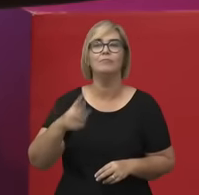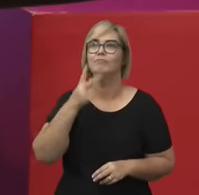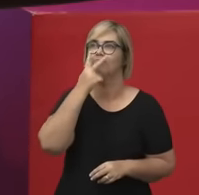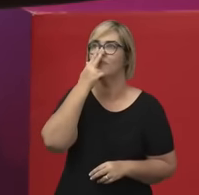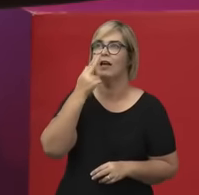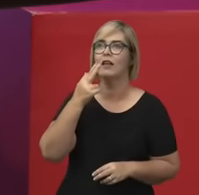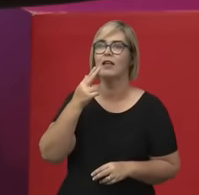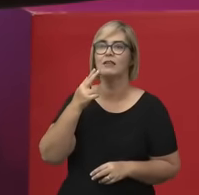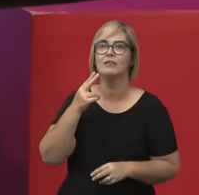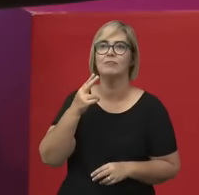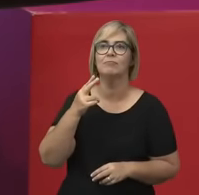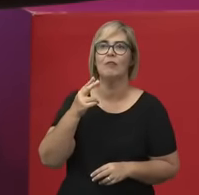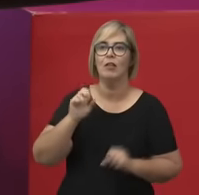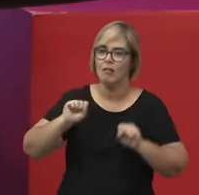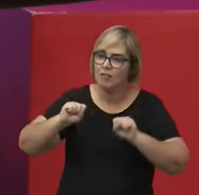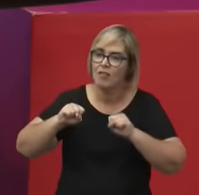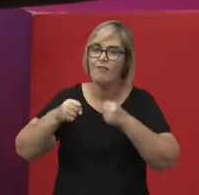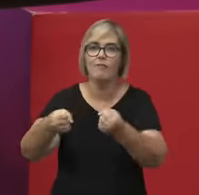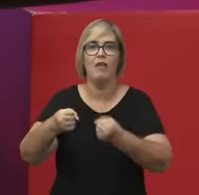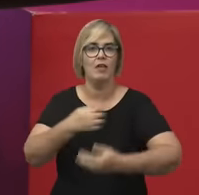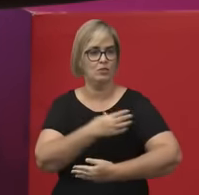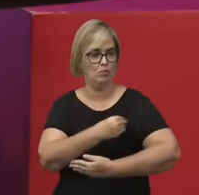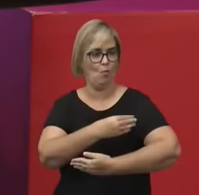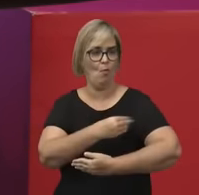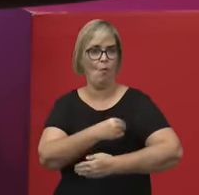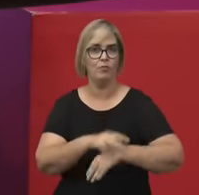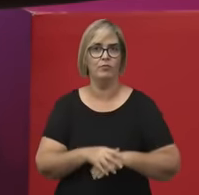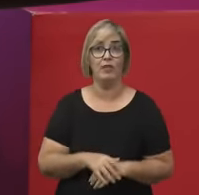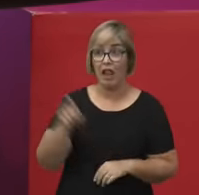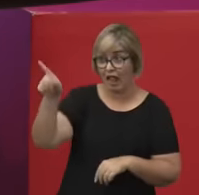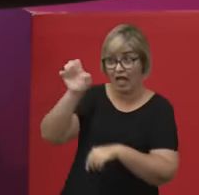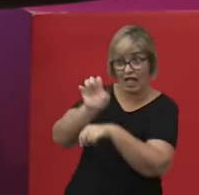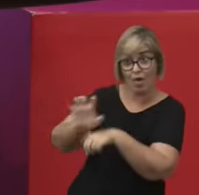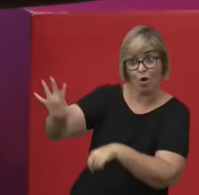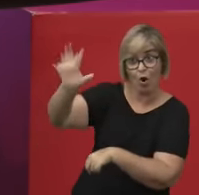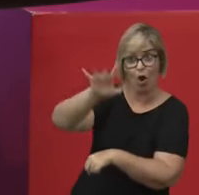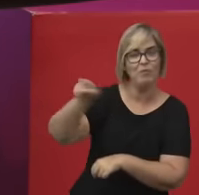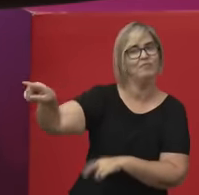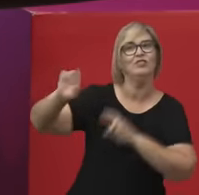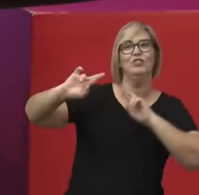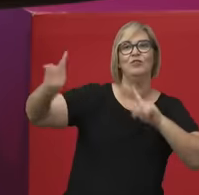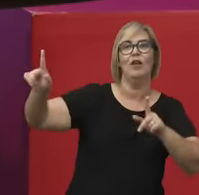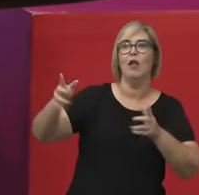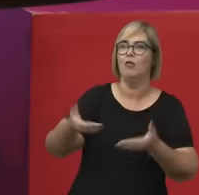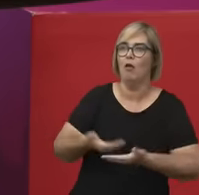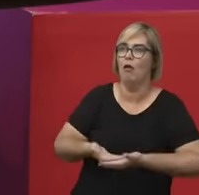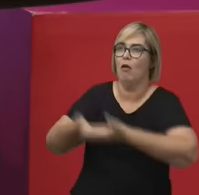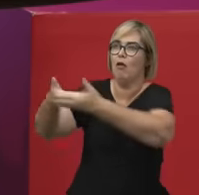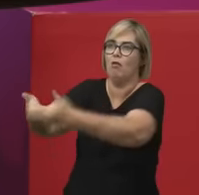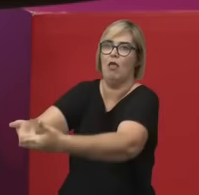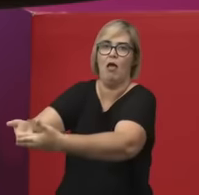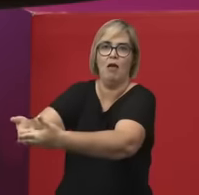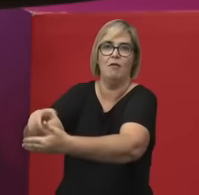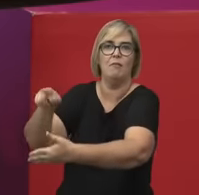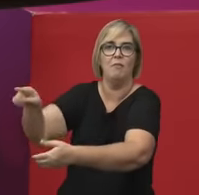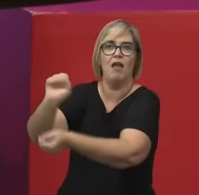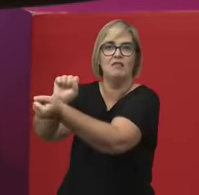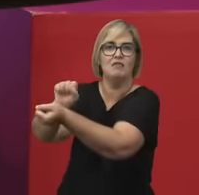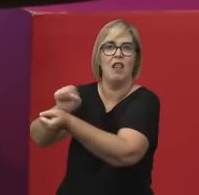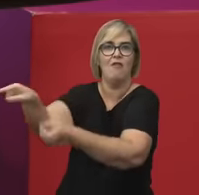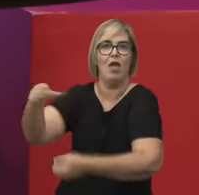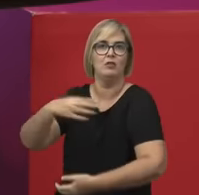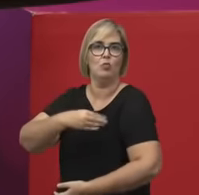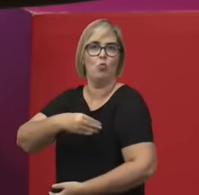aristocratas no Brasil terceirizavam o cuidado e a amamentação às amas de leite, às mulheres negras